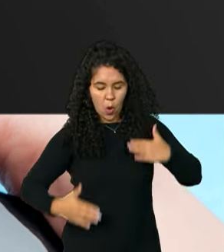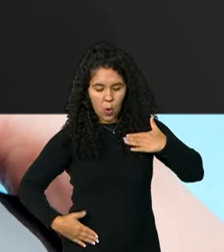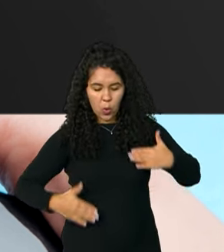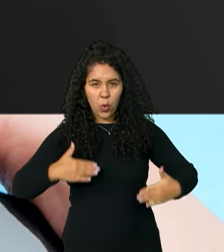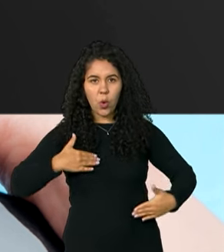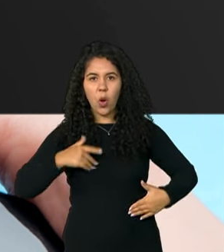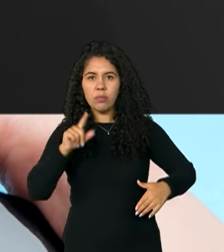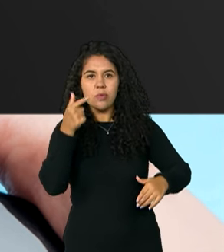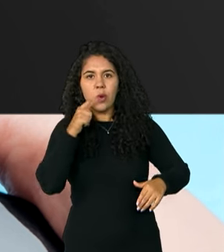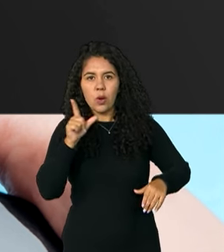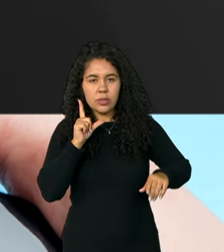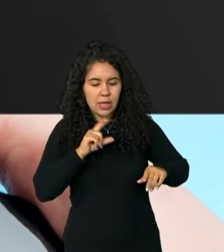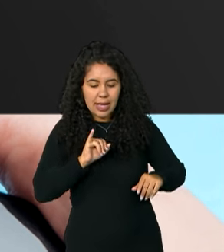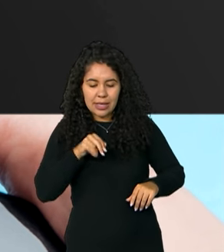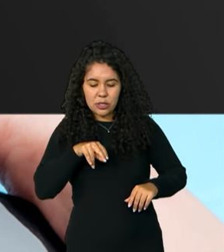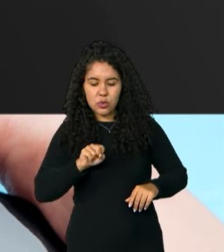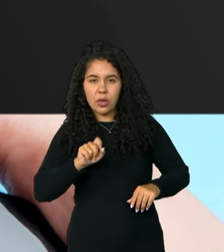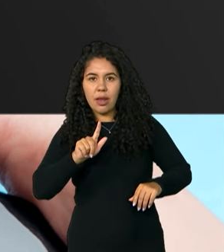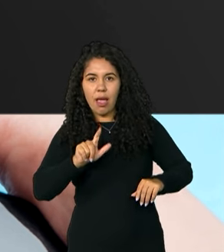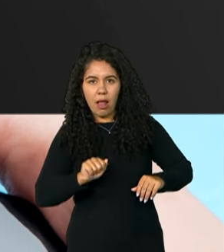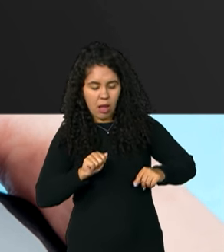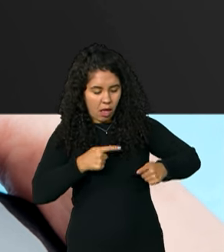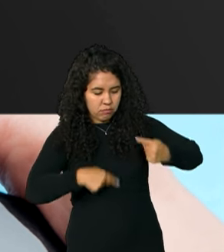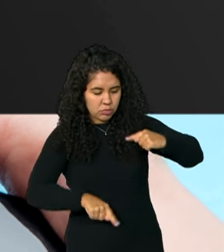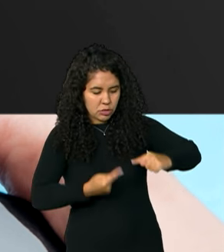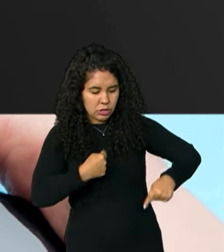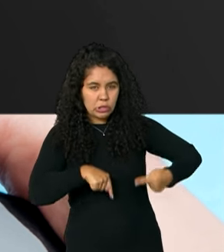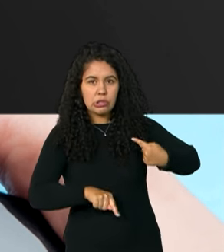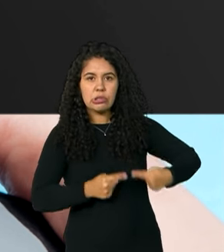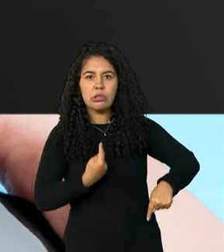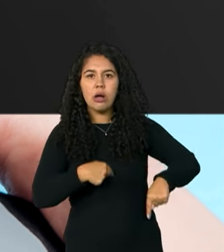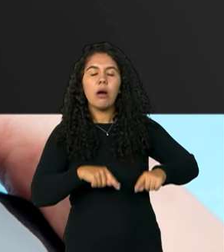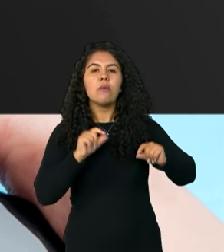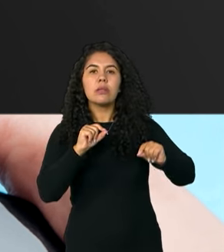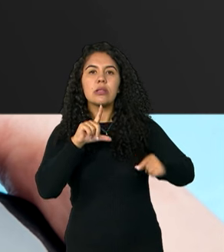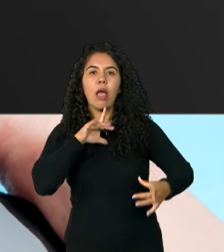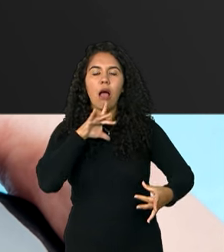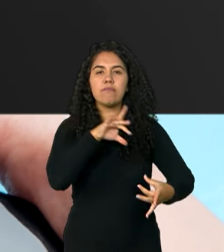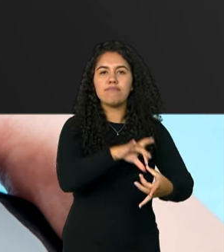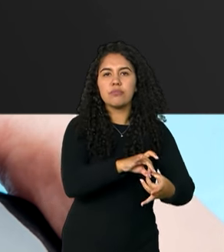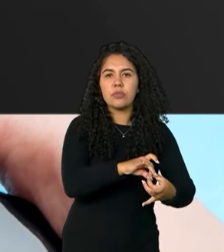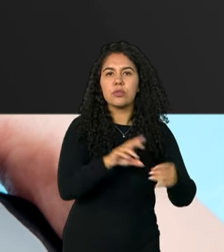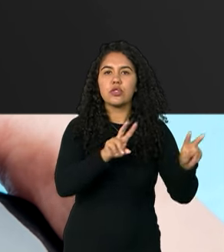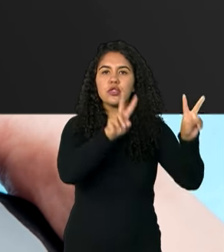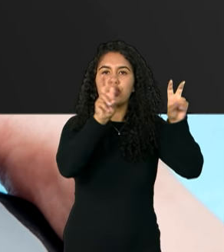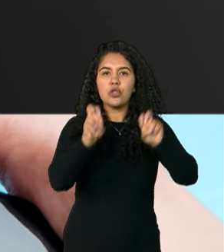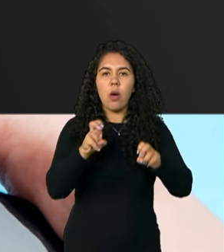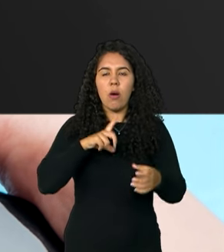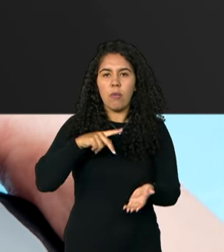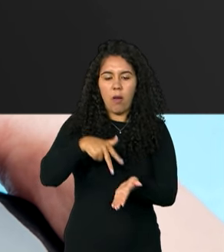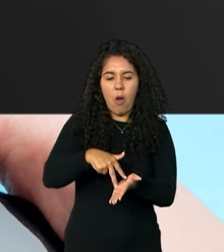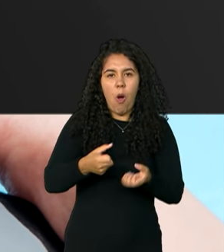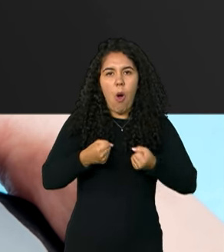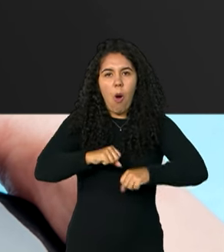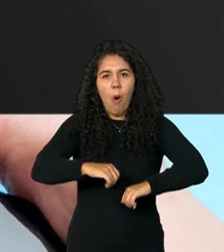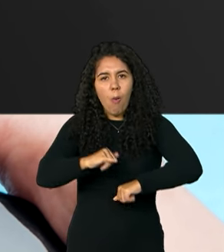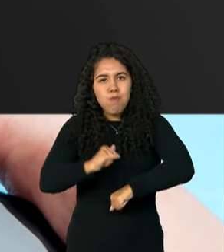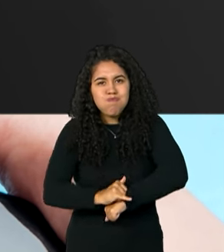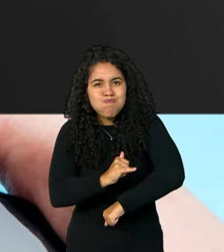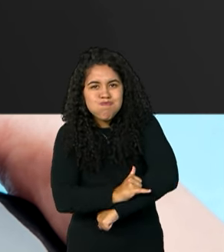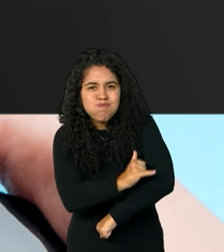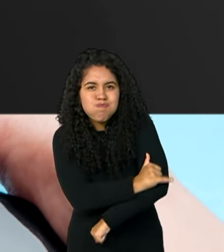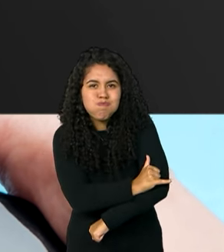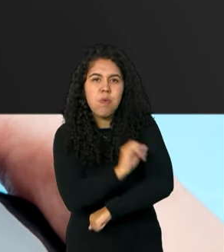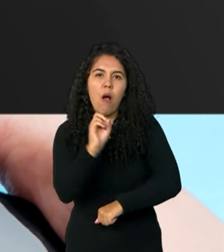insulina produzida. A causa está diretamente relacionada ao sobrepeso, sedentarismo,